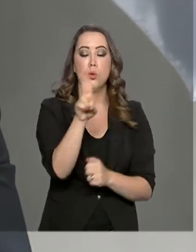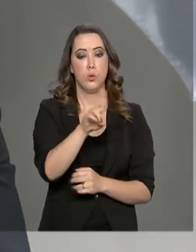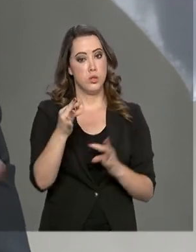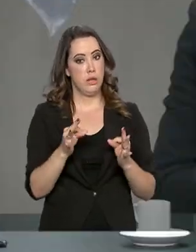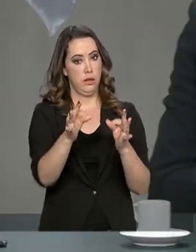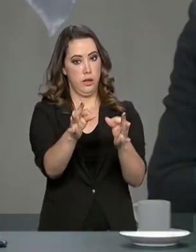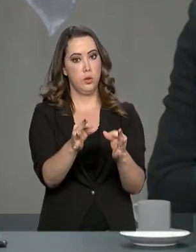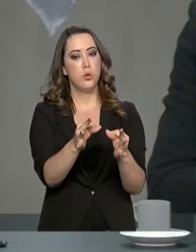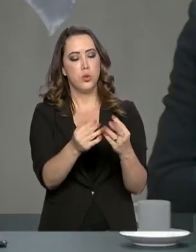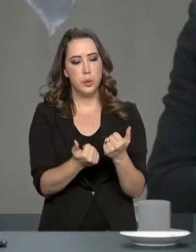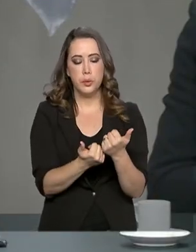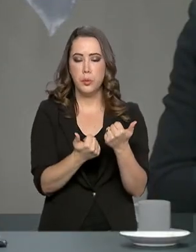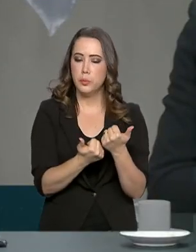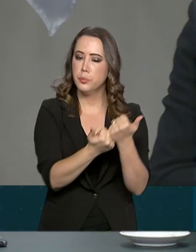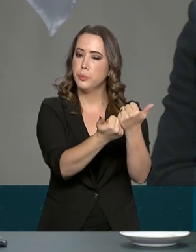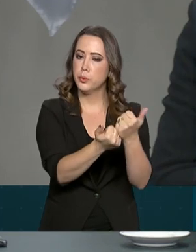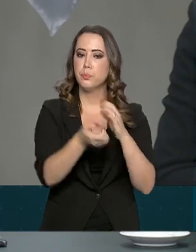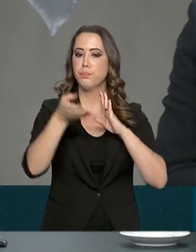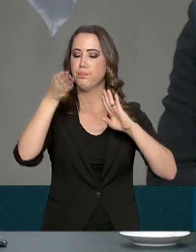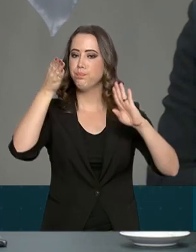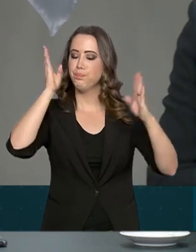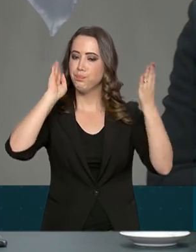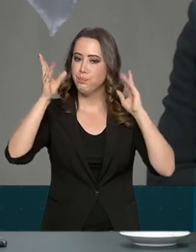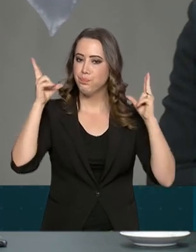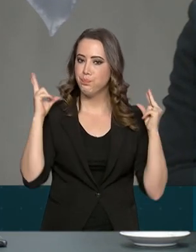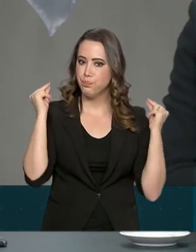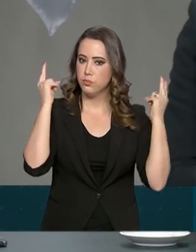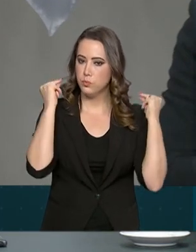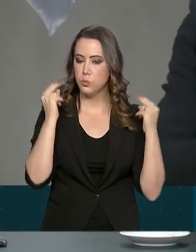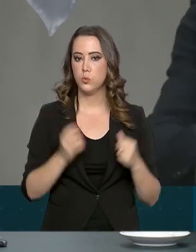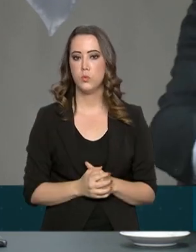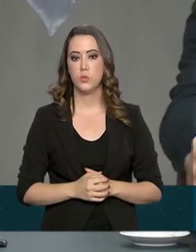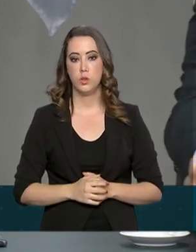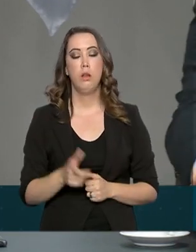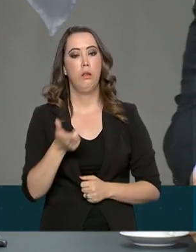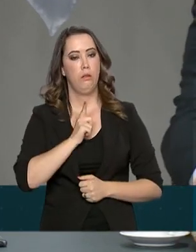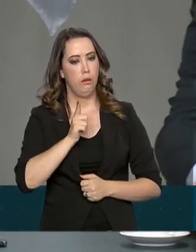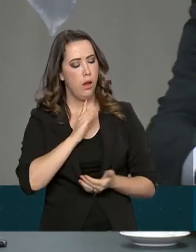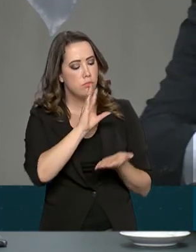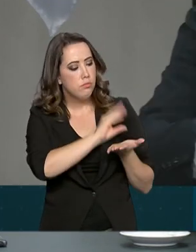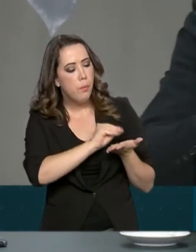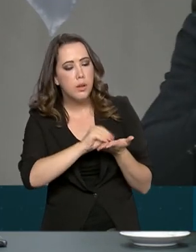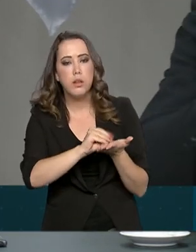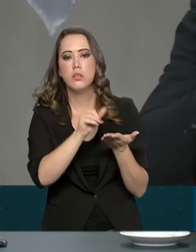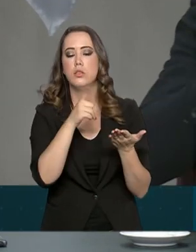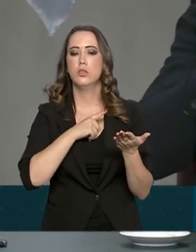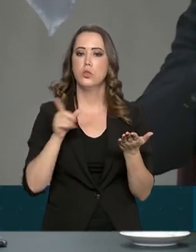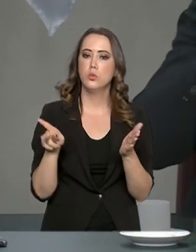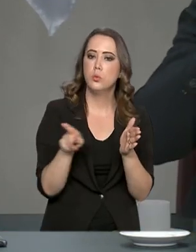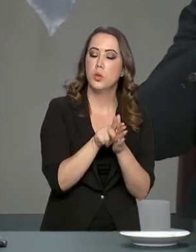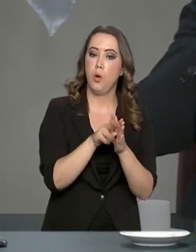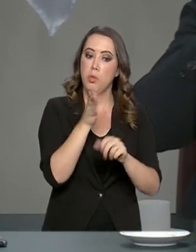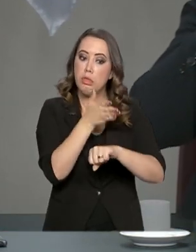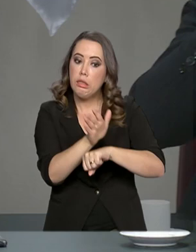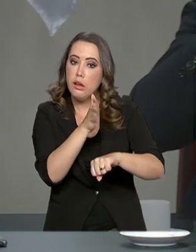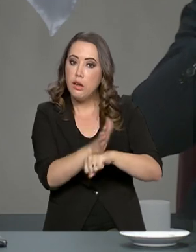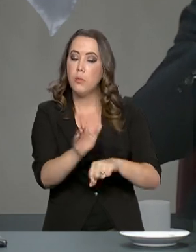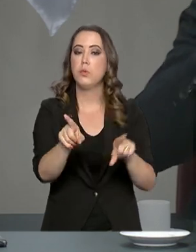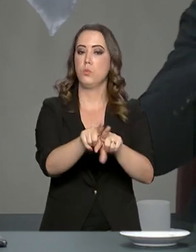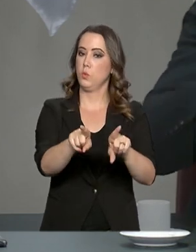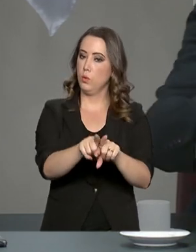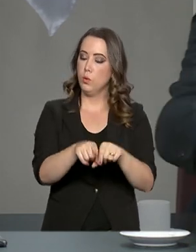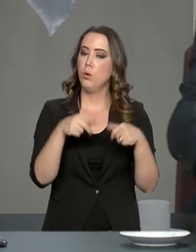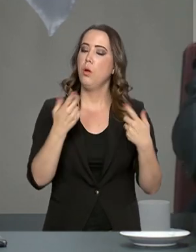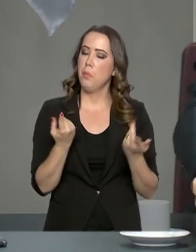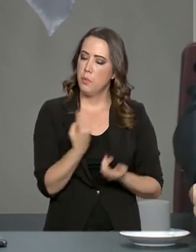caminhoneiros. Nós vamos ter aí o desenvolvimento de softwares, como foi explicado, nós vamos ter a capacitação, mas nós